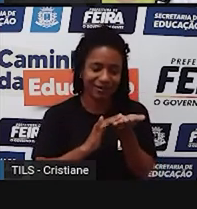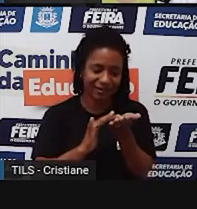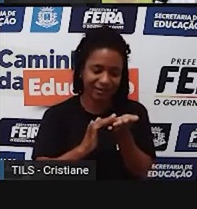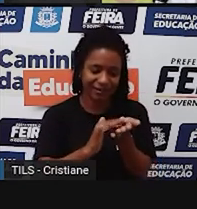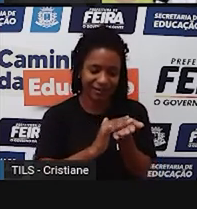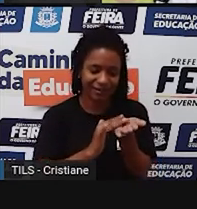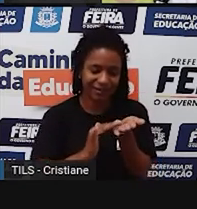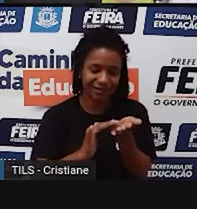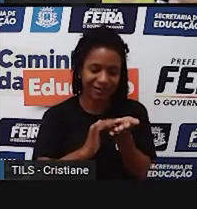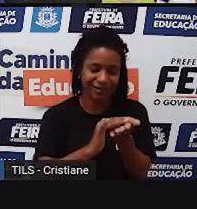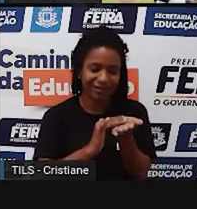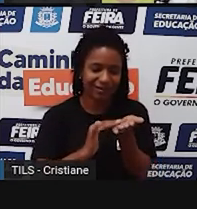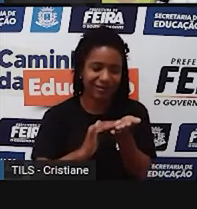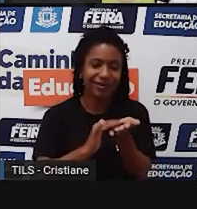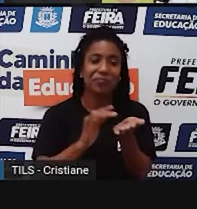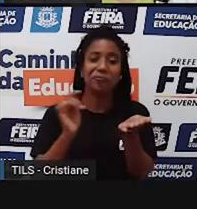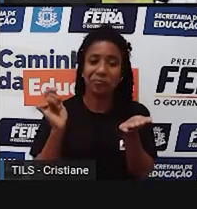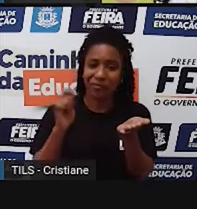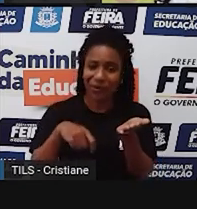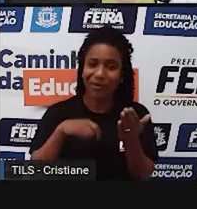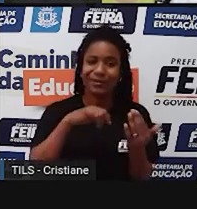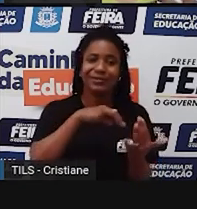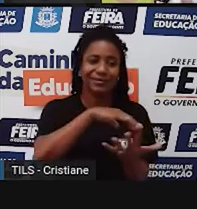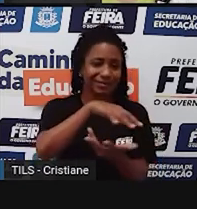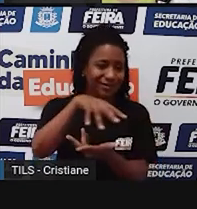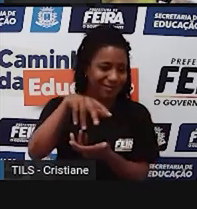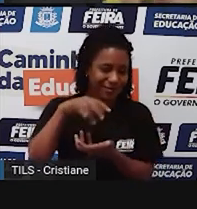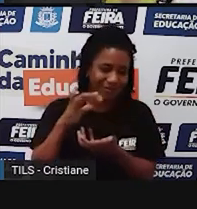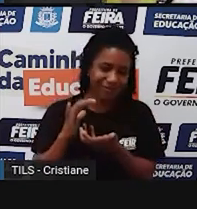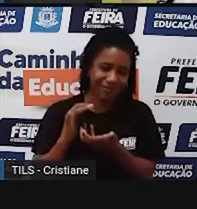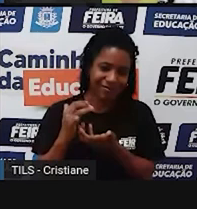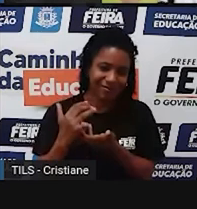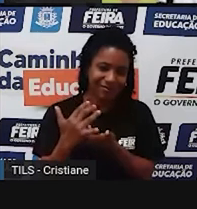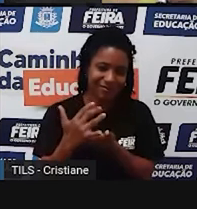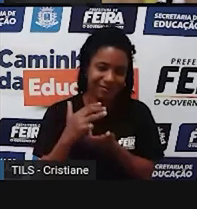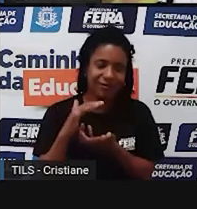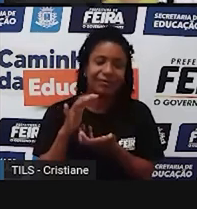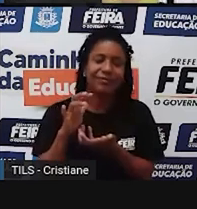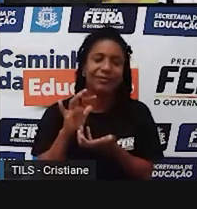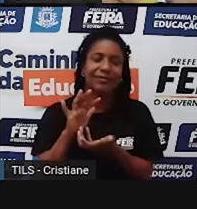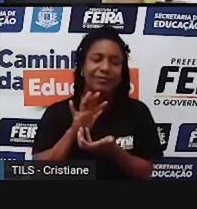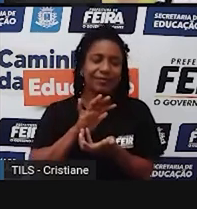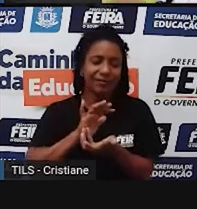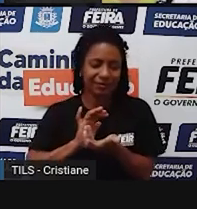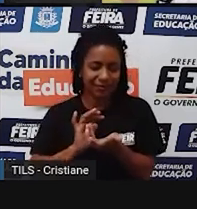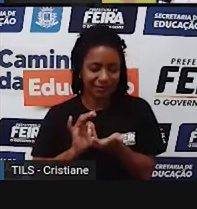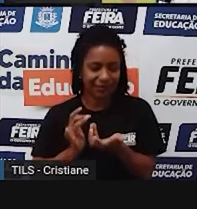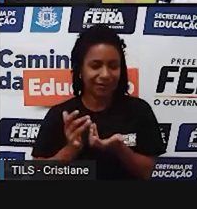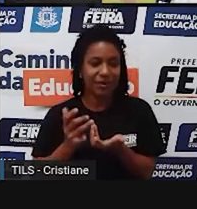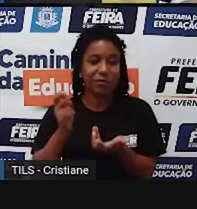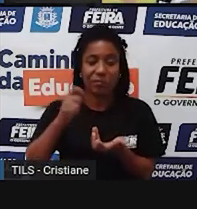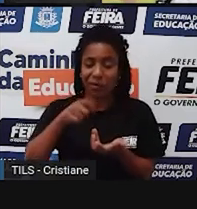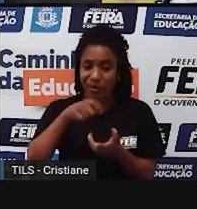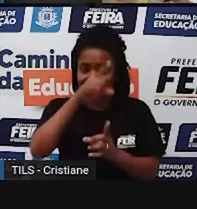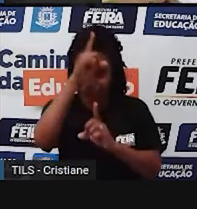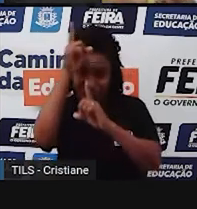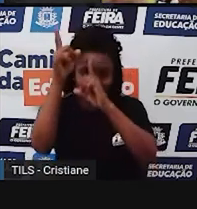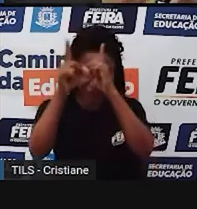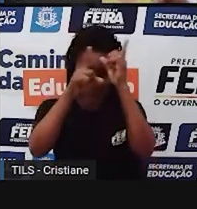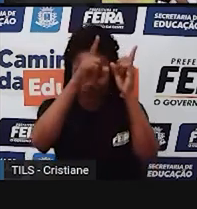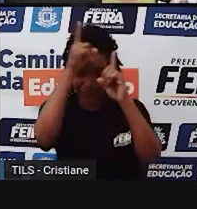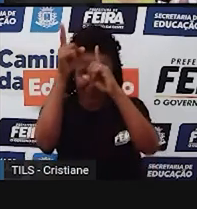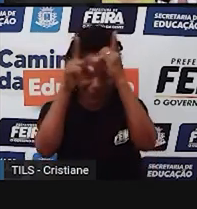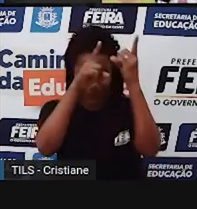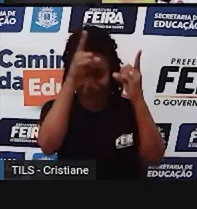muito criativa, na hora de construir esse mapa. e toda a informação dessa criatividade que eu tenho que ter no mapa. eu